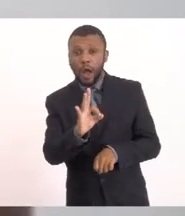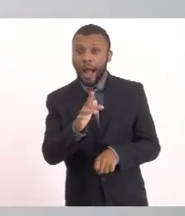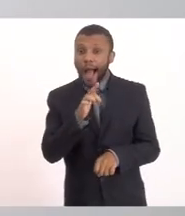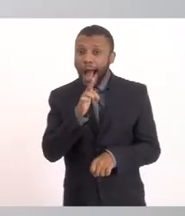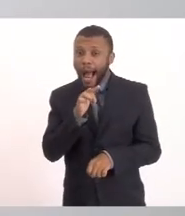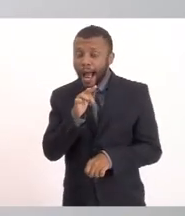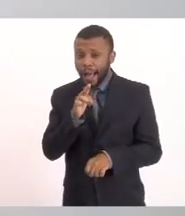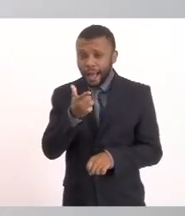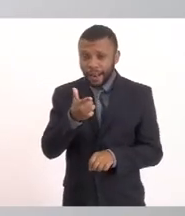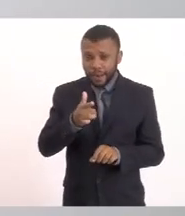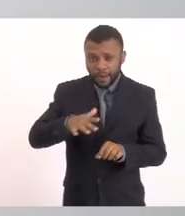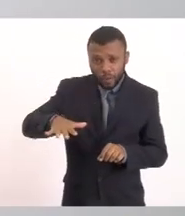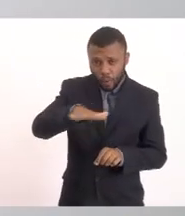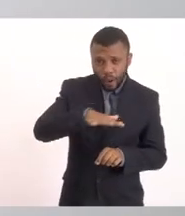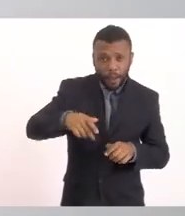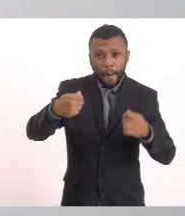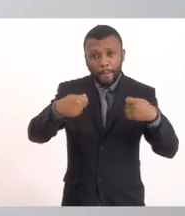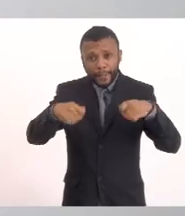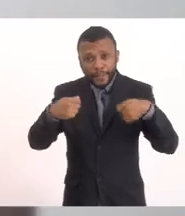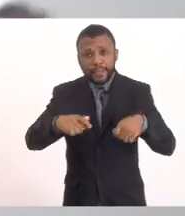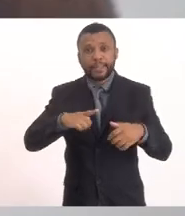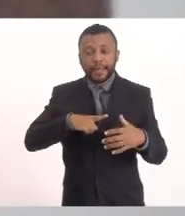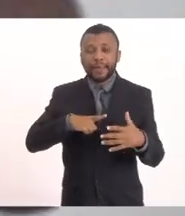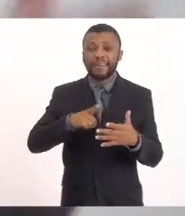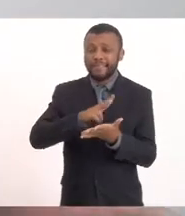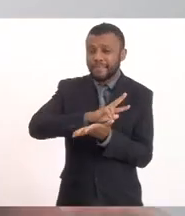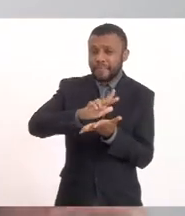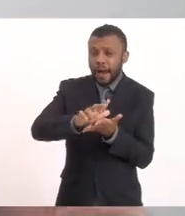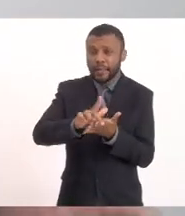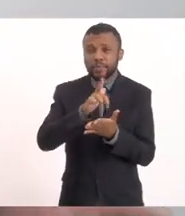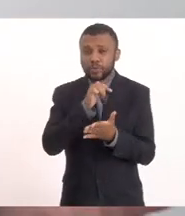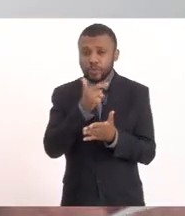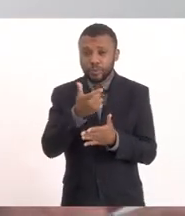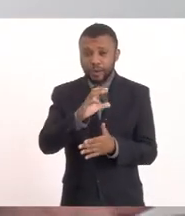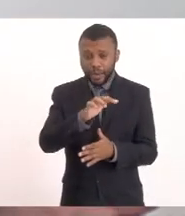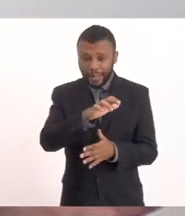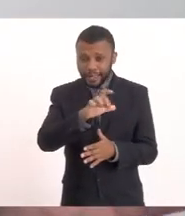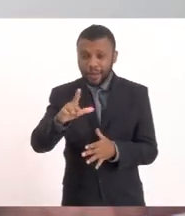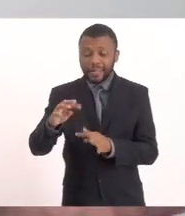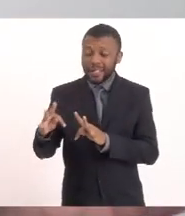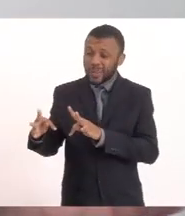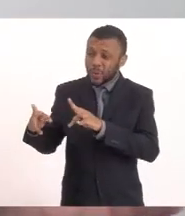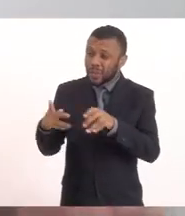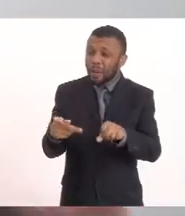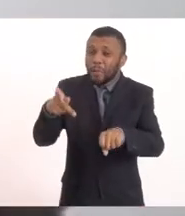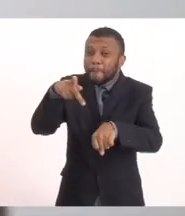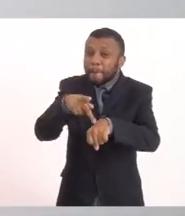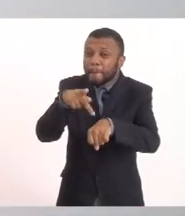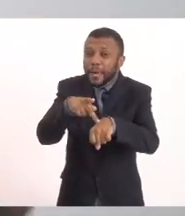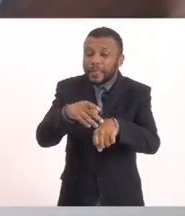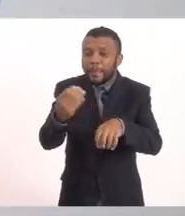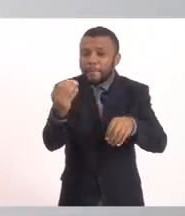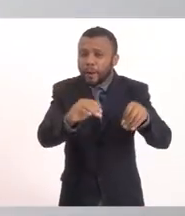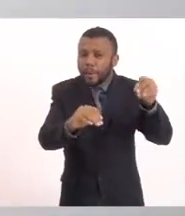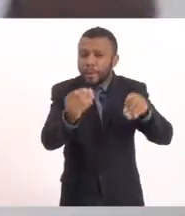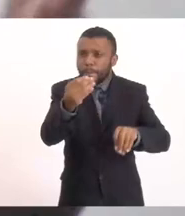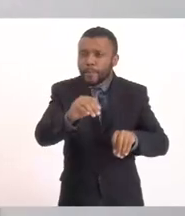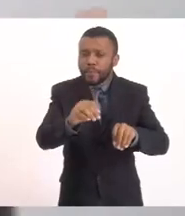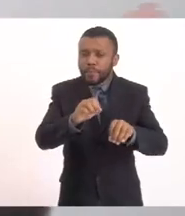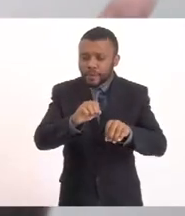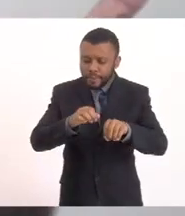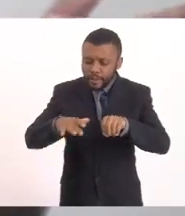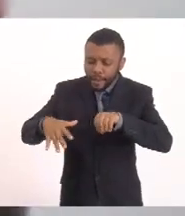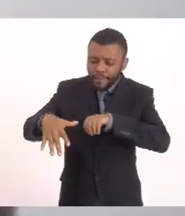dragada A ponte de geral Canal do pós-geral Canal da pontinha Canal da bomba Ela está toda assoreada Primeiro que é Em volta da